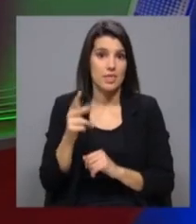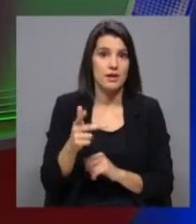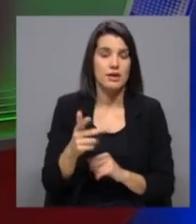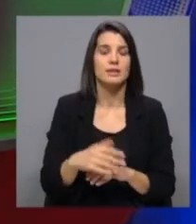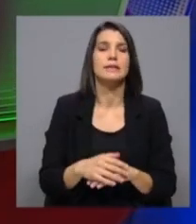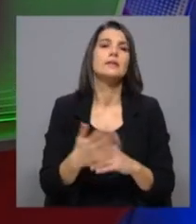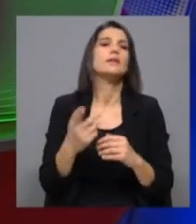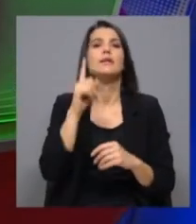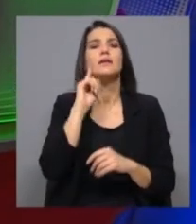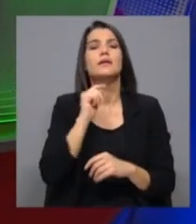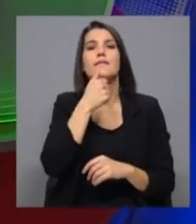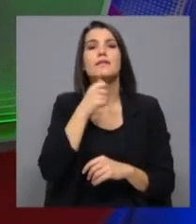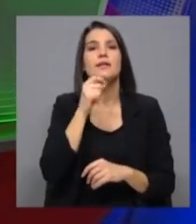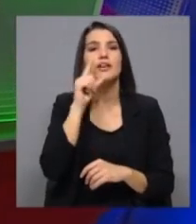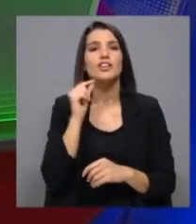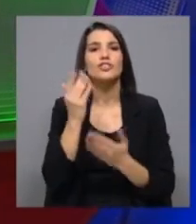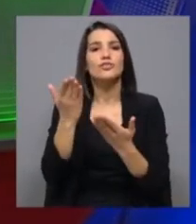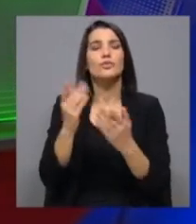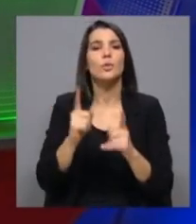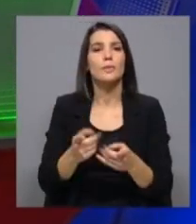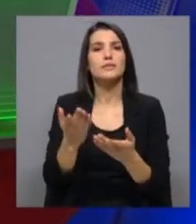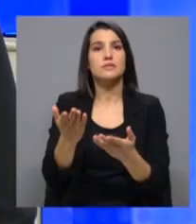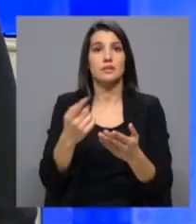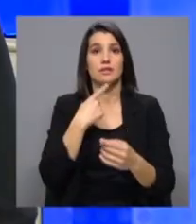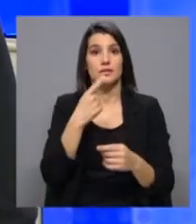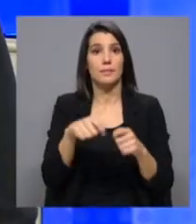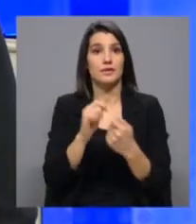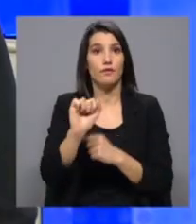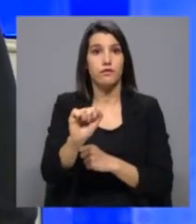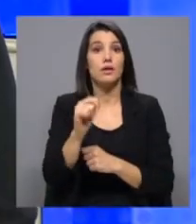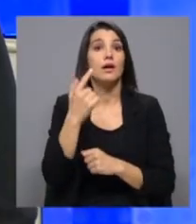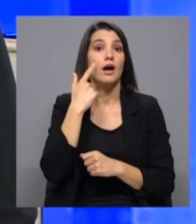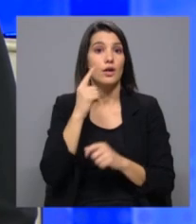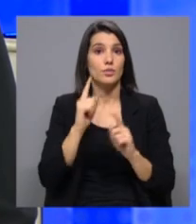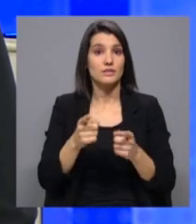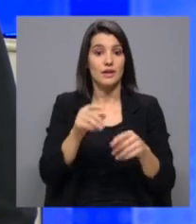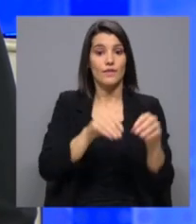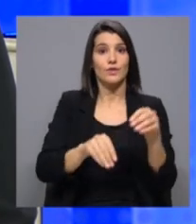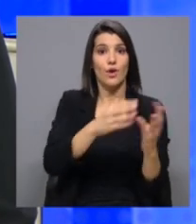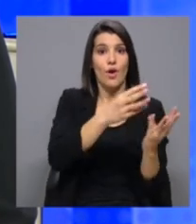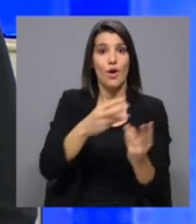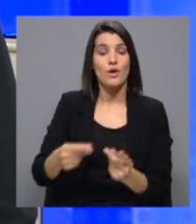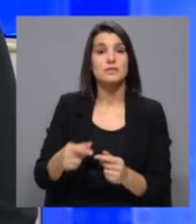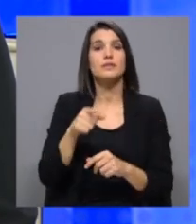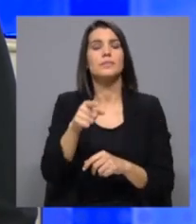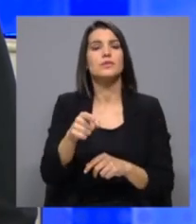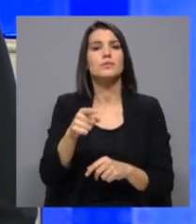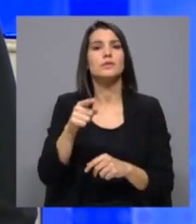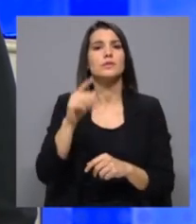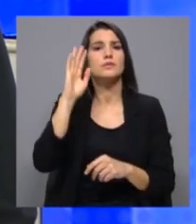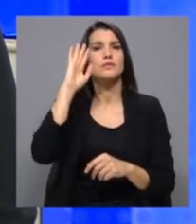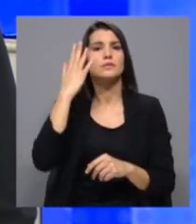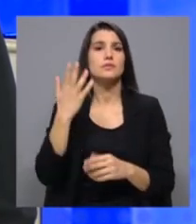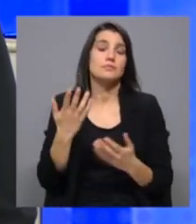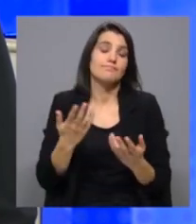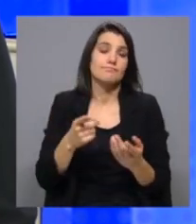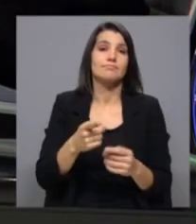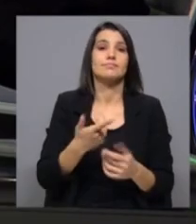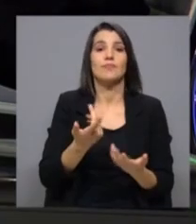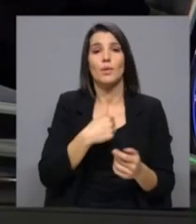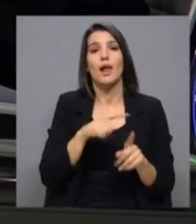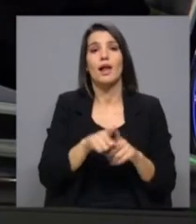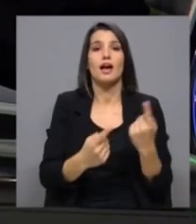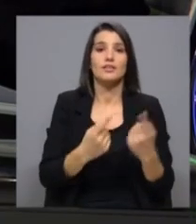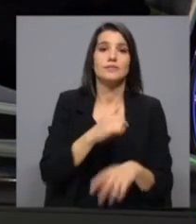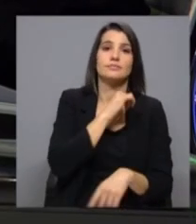Inês, comece por si, diz que o seu partido, e vamos começar pela votação do orçamento, sabe ceder quanto tem que ceder, que